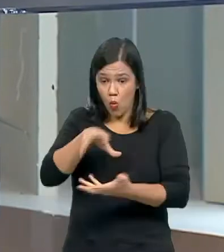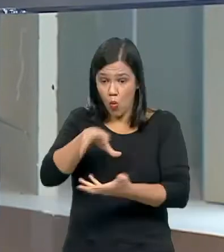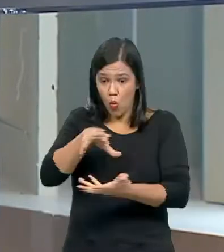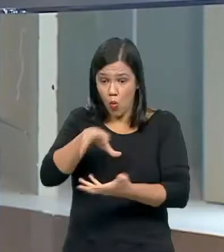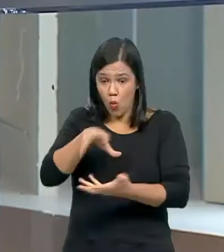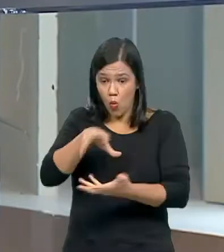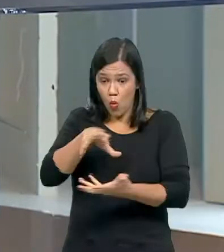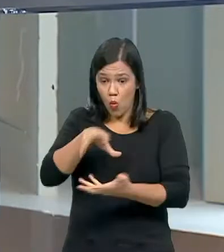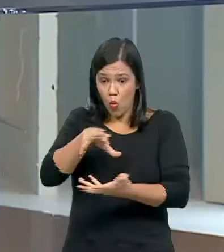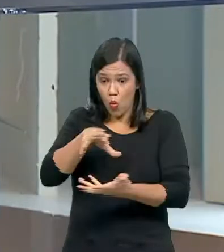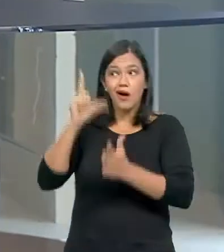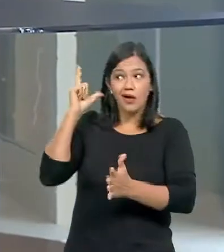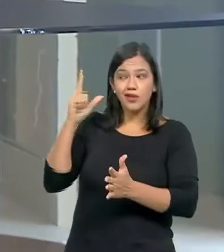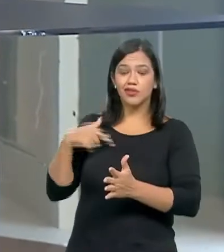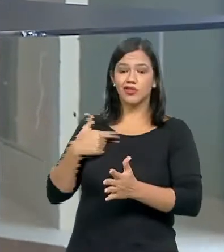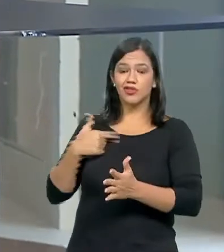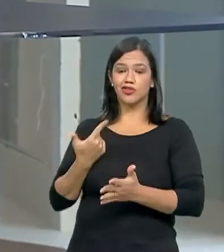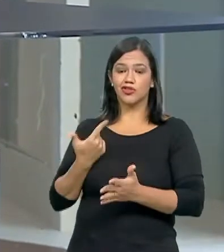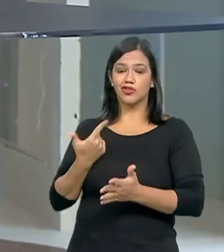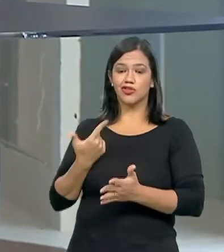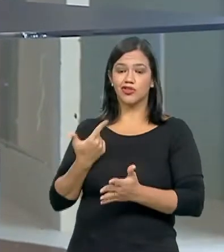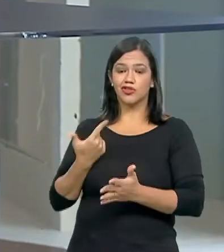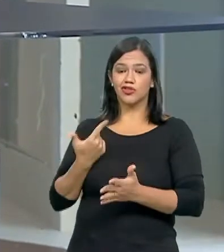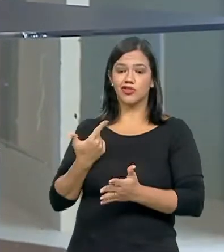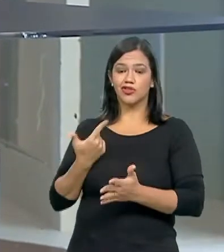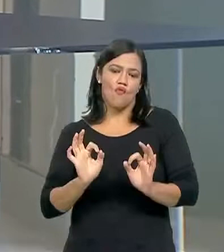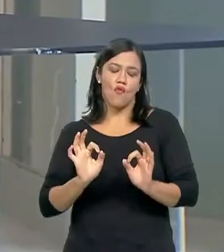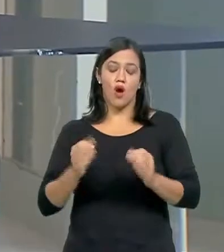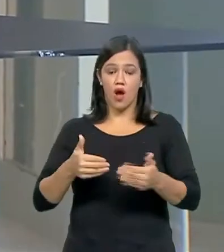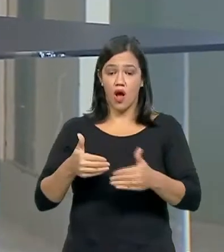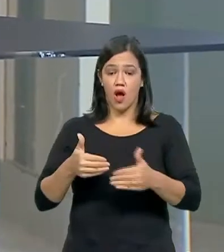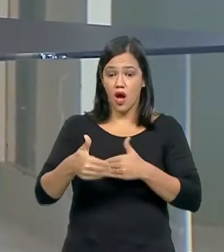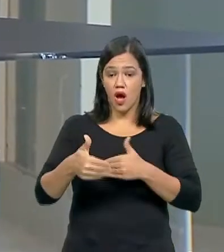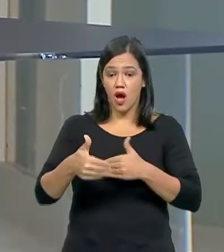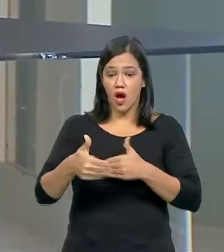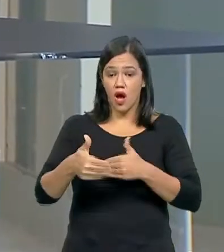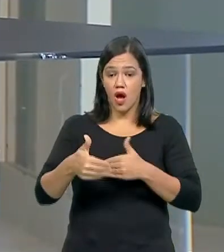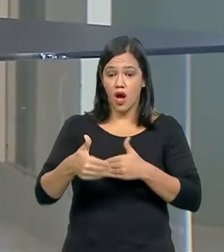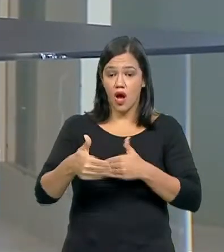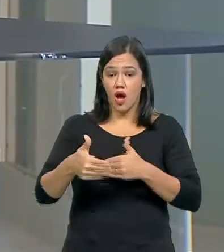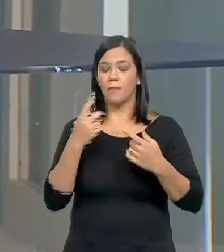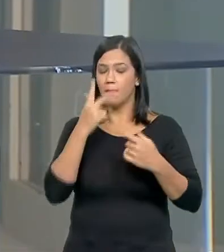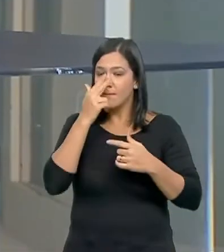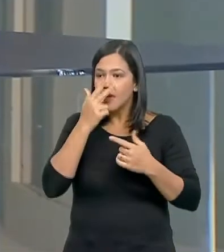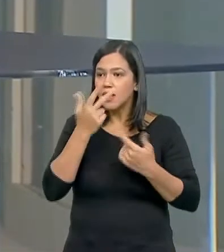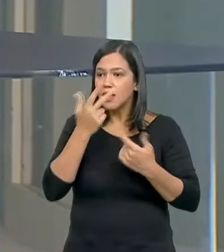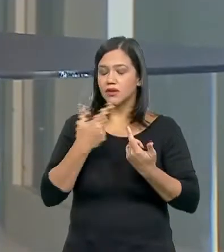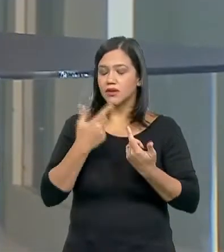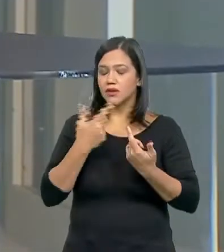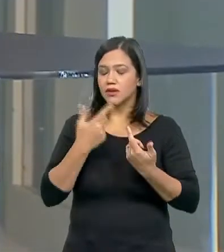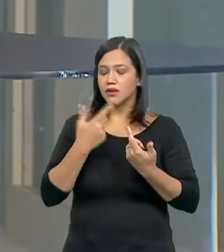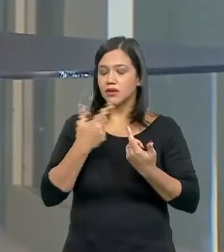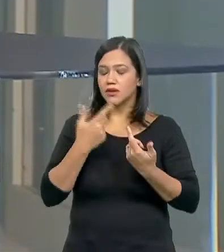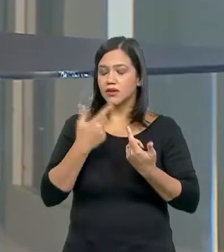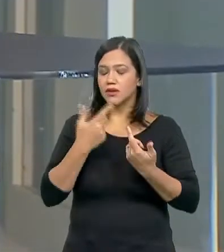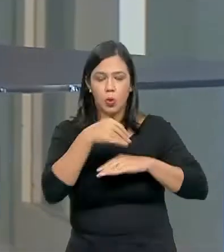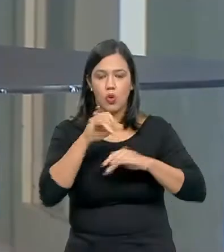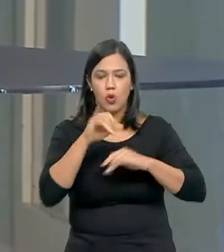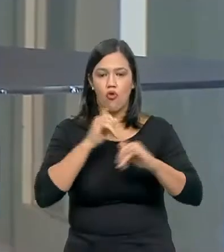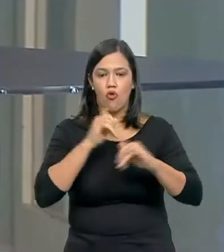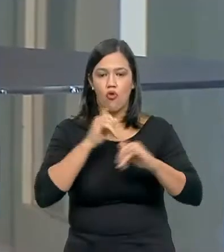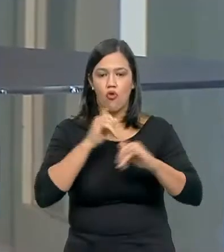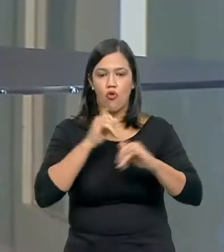comunicador do que exigia anteriormente, porque existem as redes sociais que absorvem uma grande parte daqueles que estão